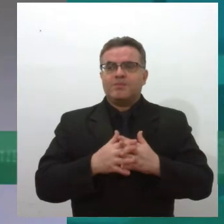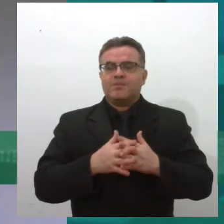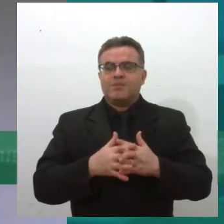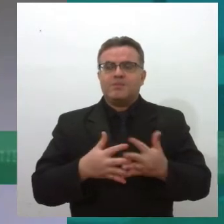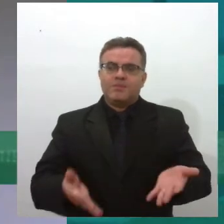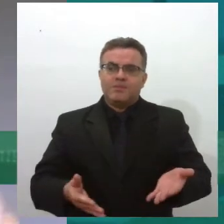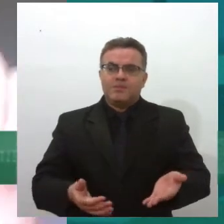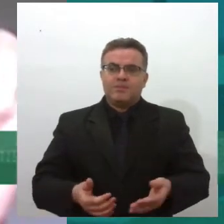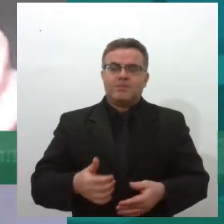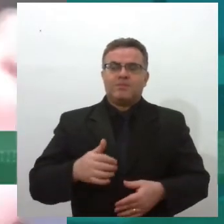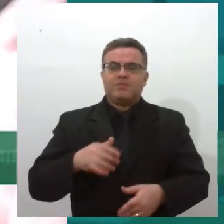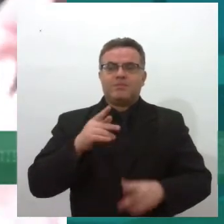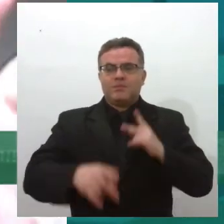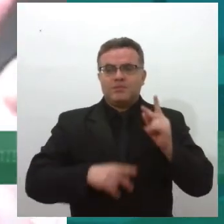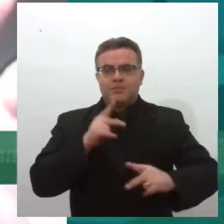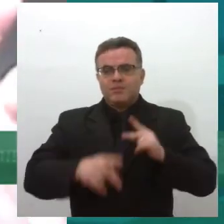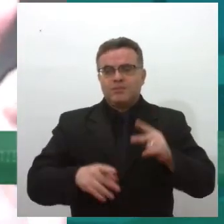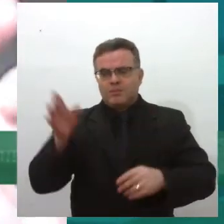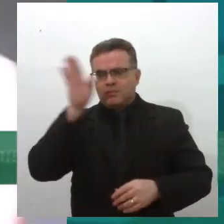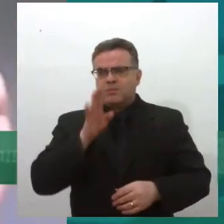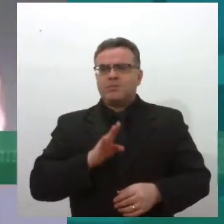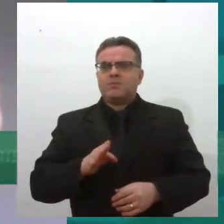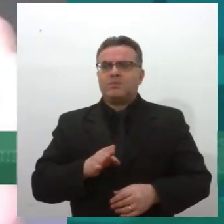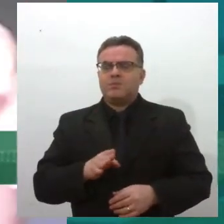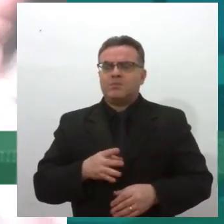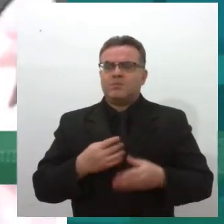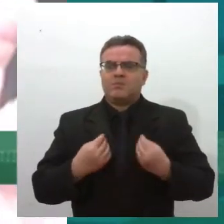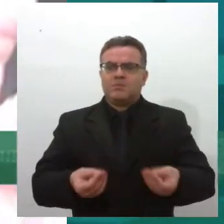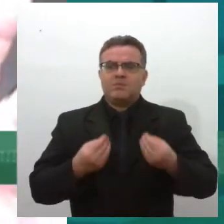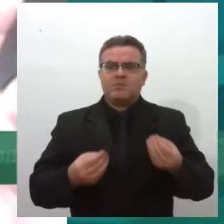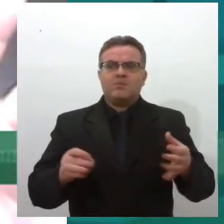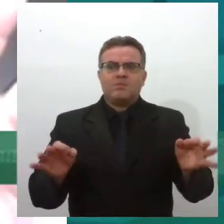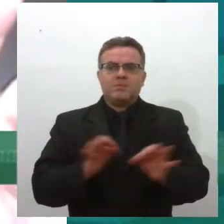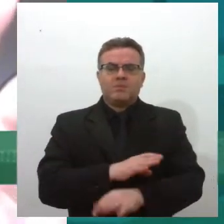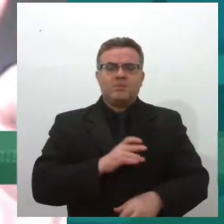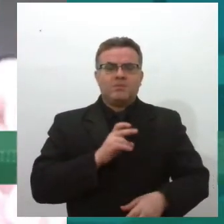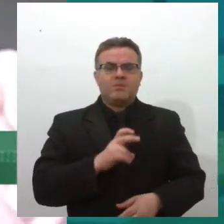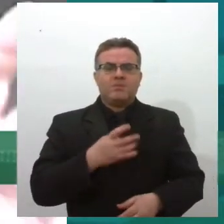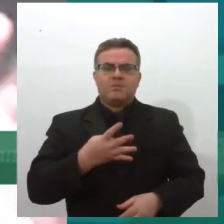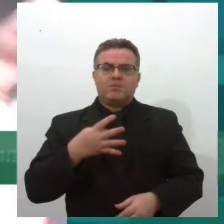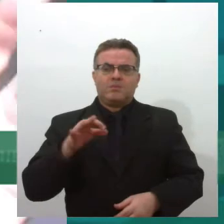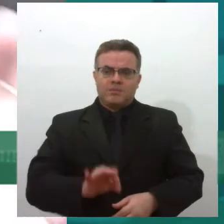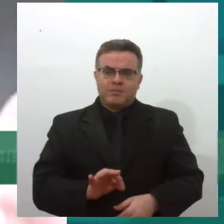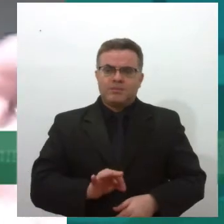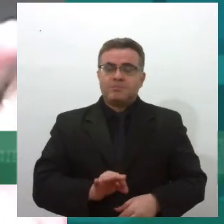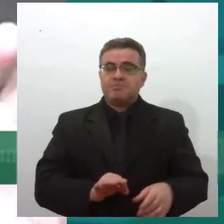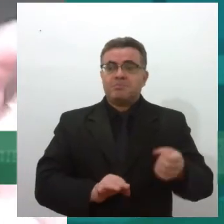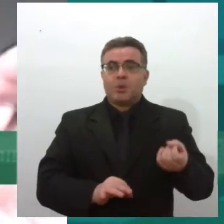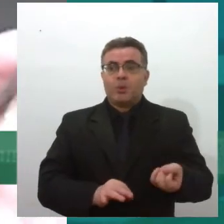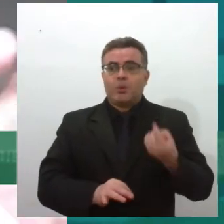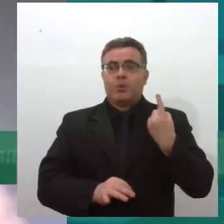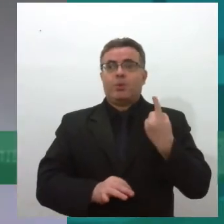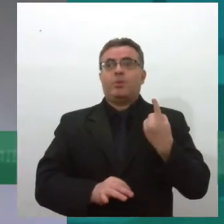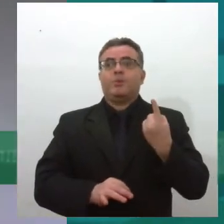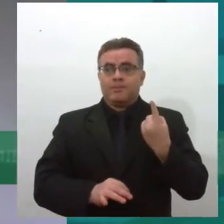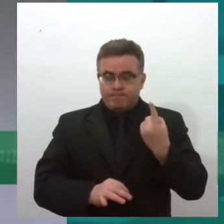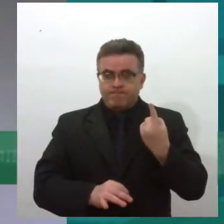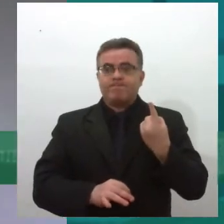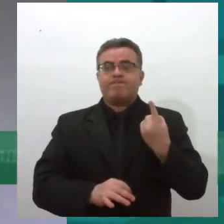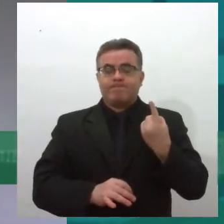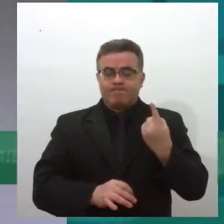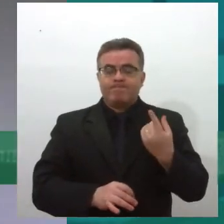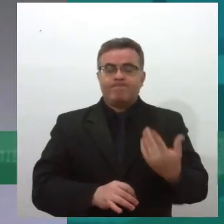% da população, entre os transplantados 54%, olha só do que que nós estamos falando.